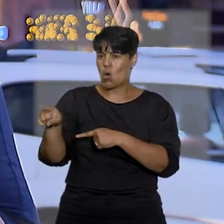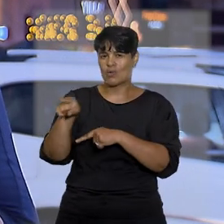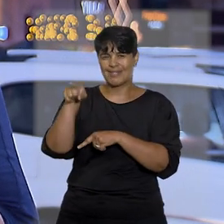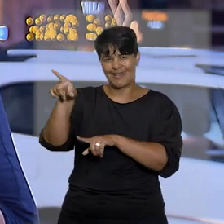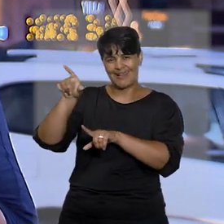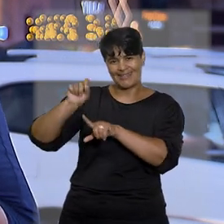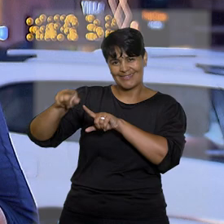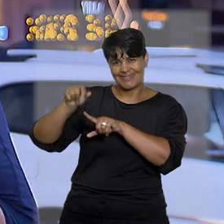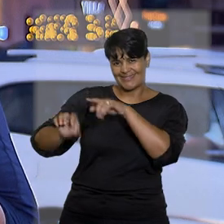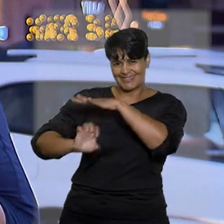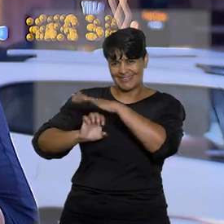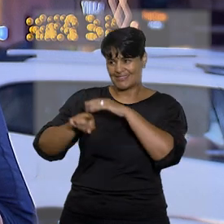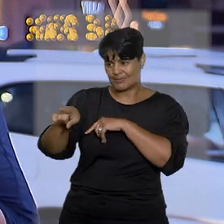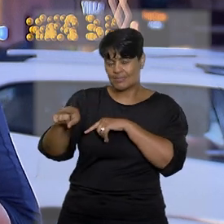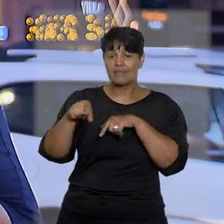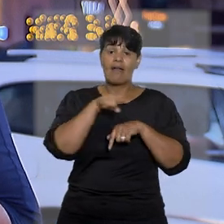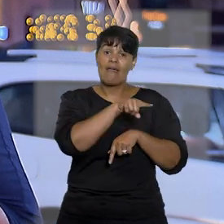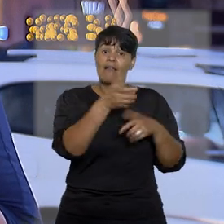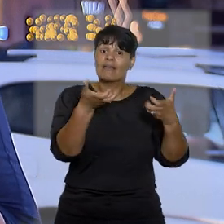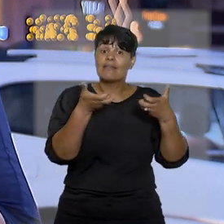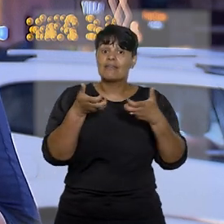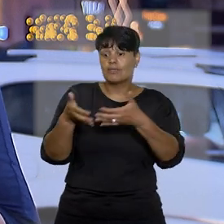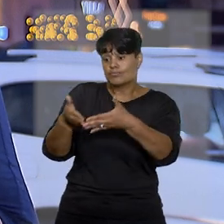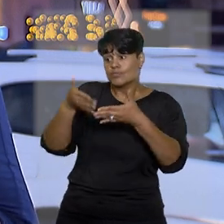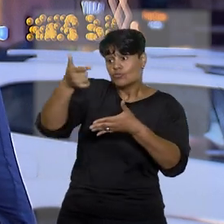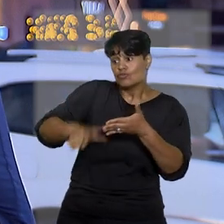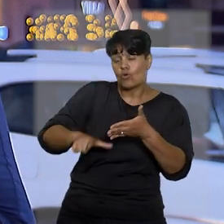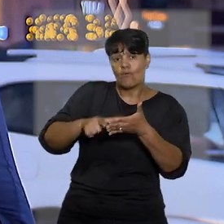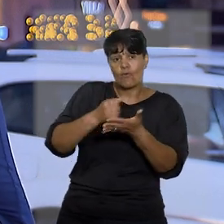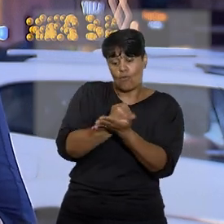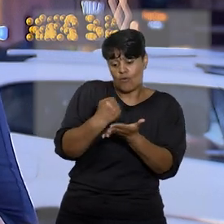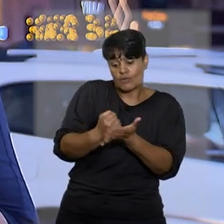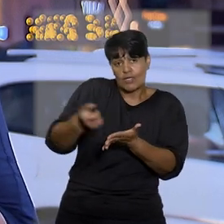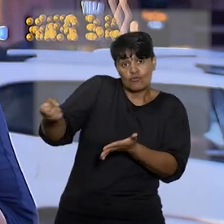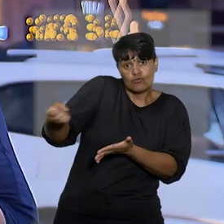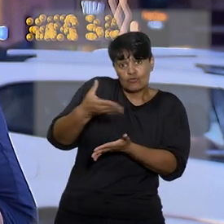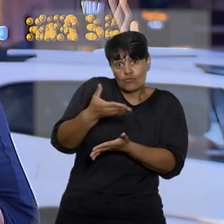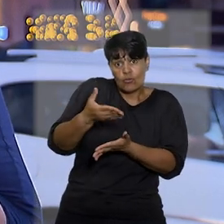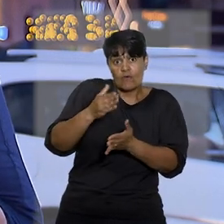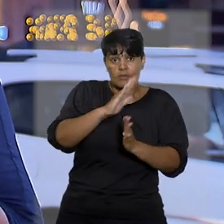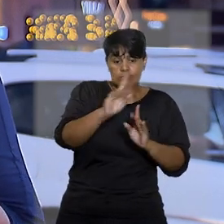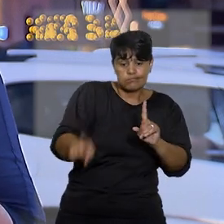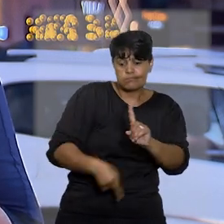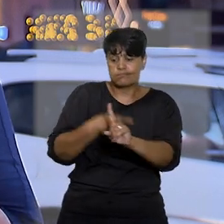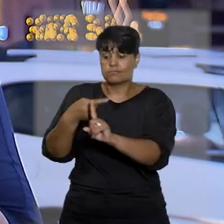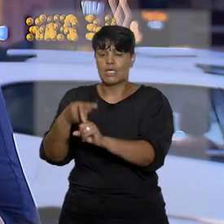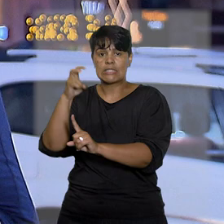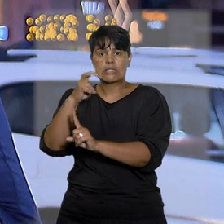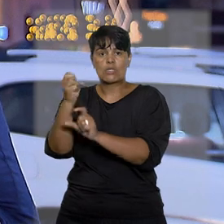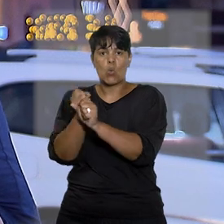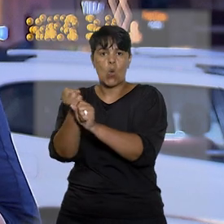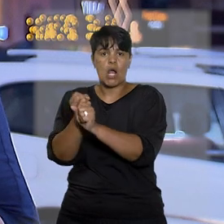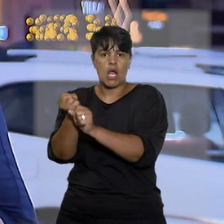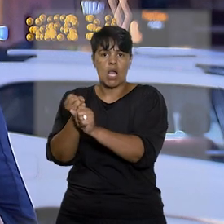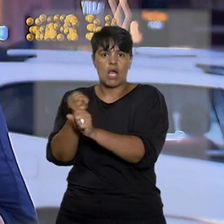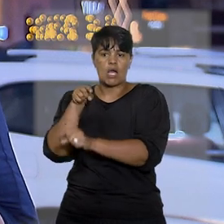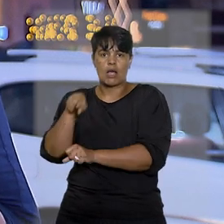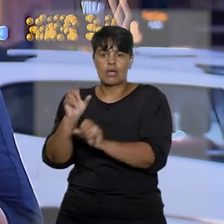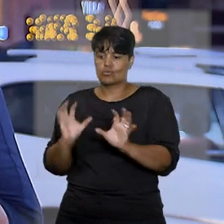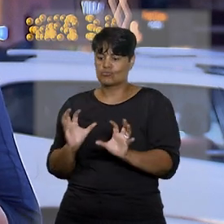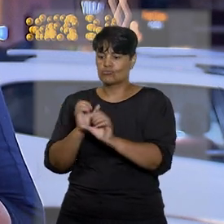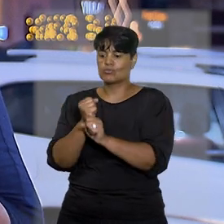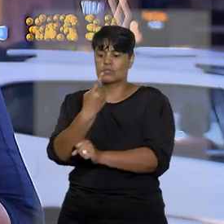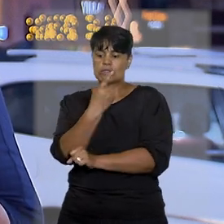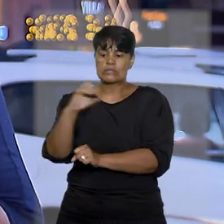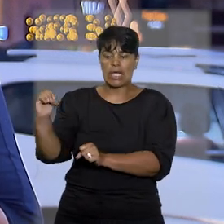a locadora, visando a renovação do contrato de locação pelo período de dez anos, prazo estabelecido inicialmente.